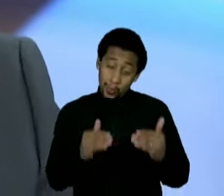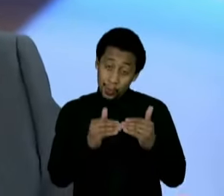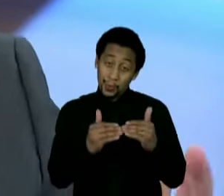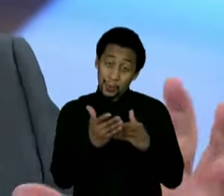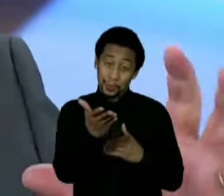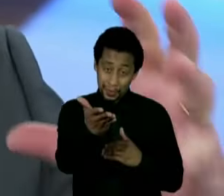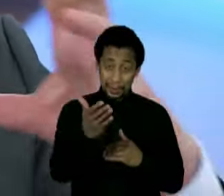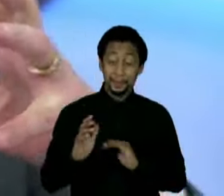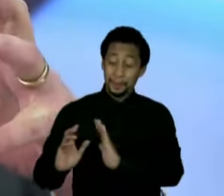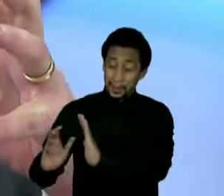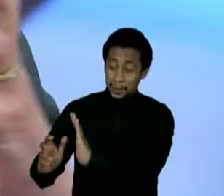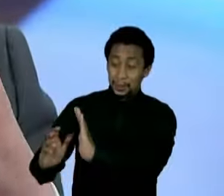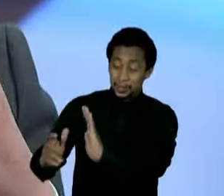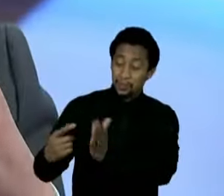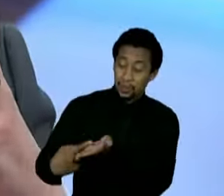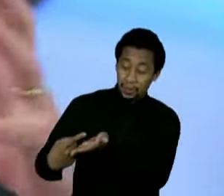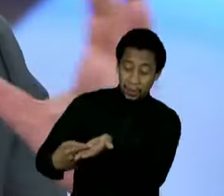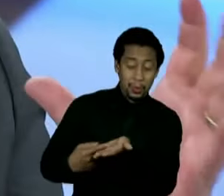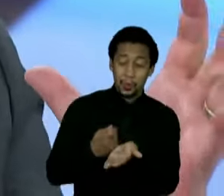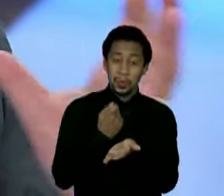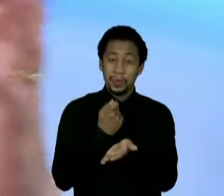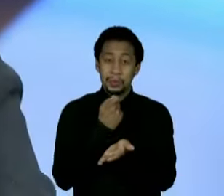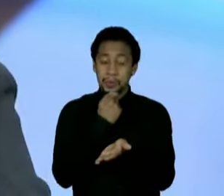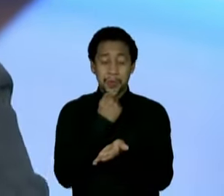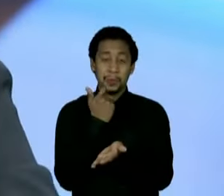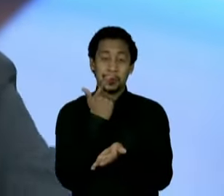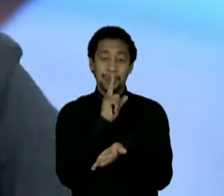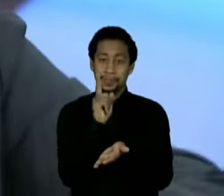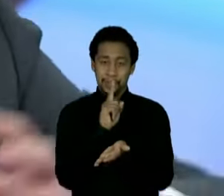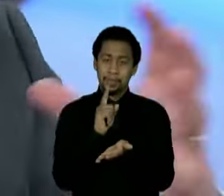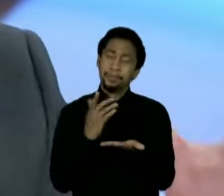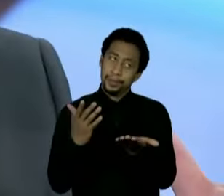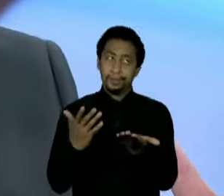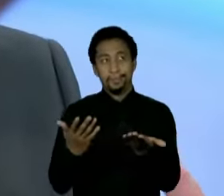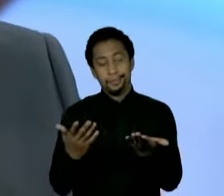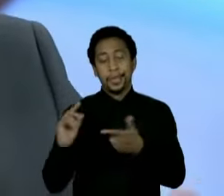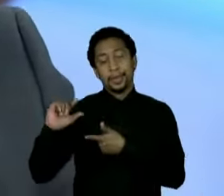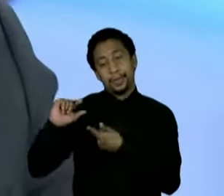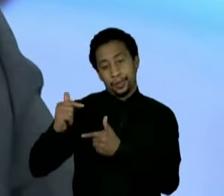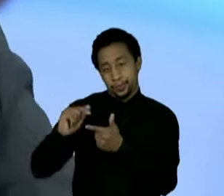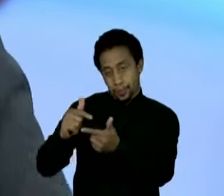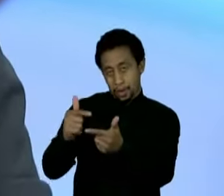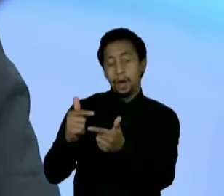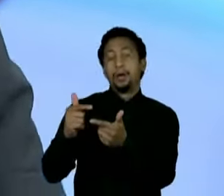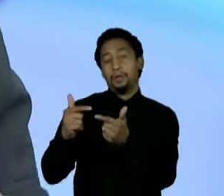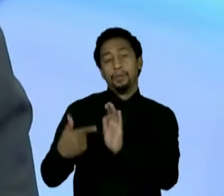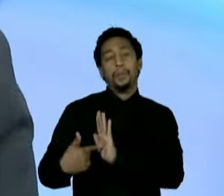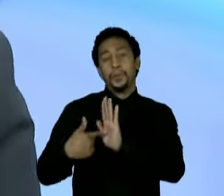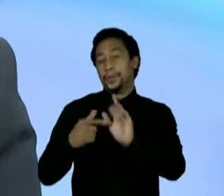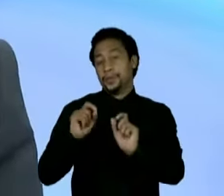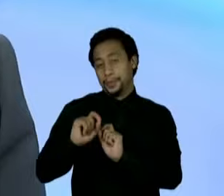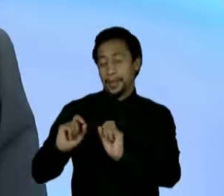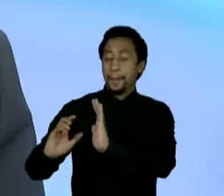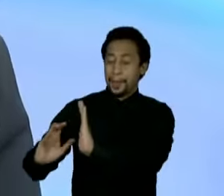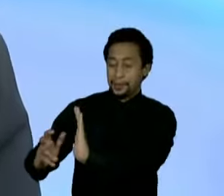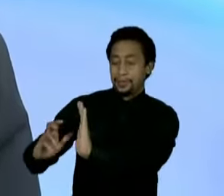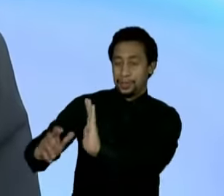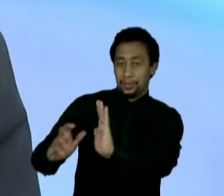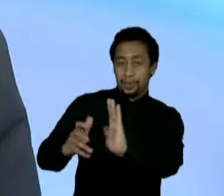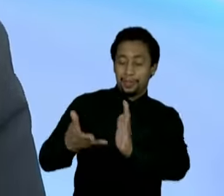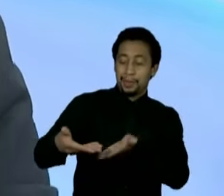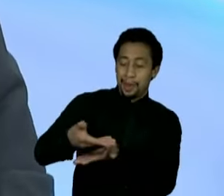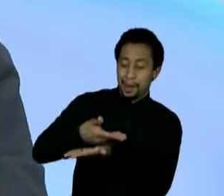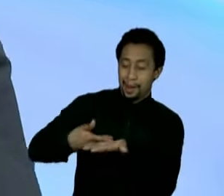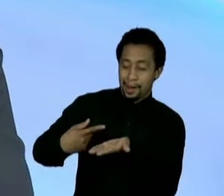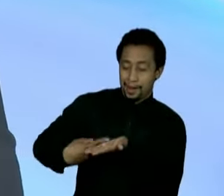no tradicional você, quanto mais partido, mais tempo de televisão, mais apoio de deputado, enfim, prefeitos. Mas,